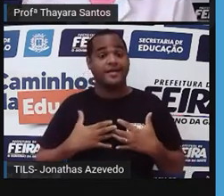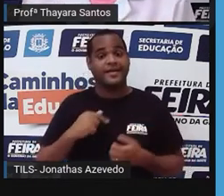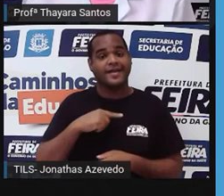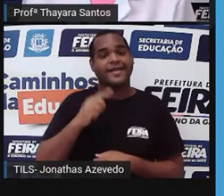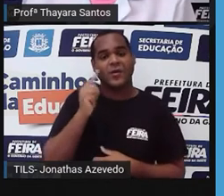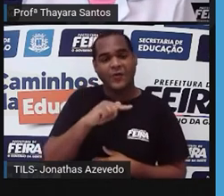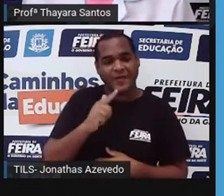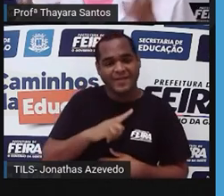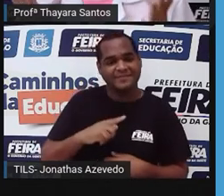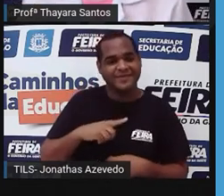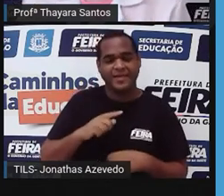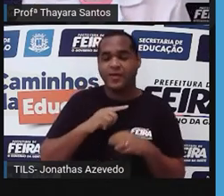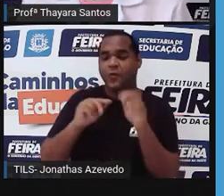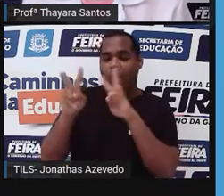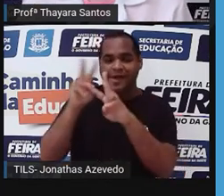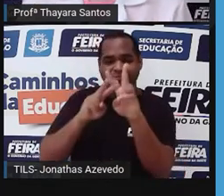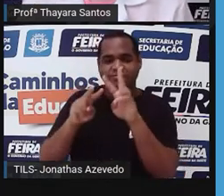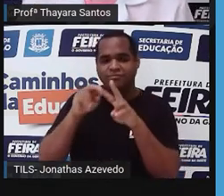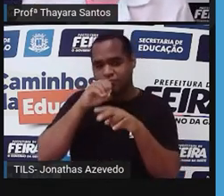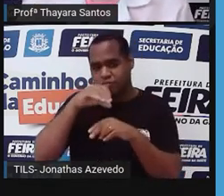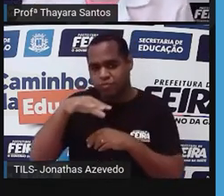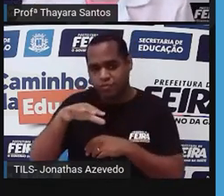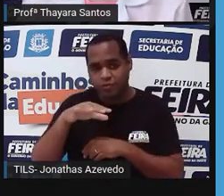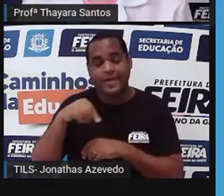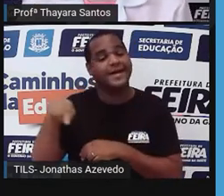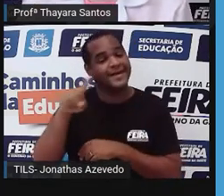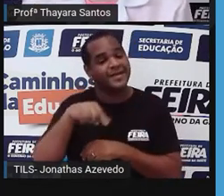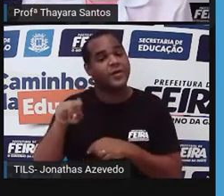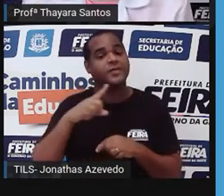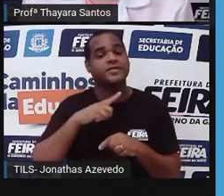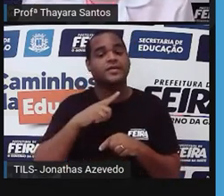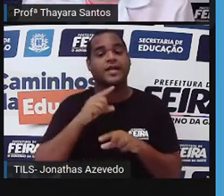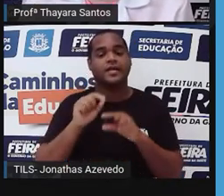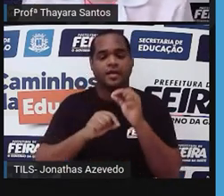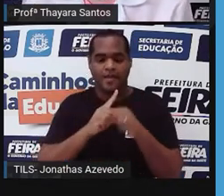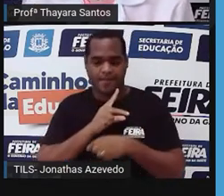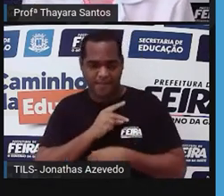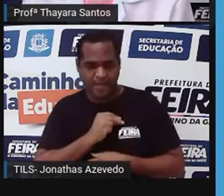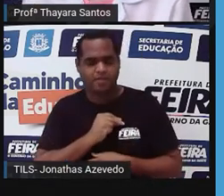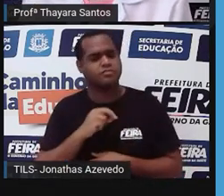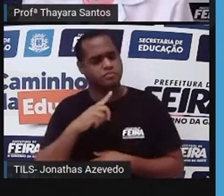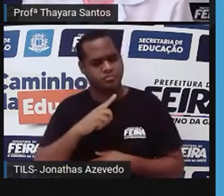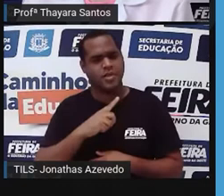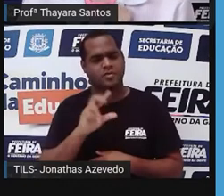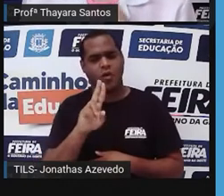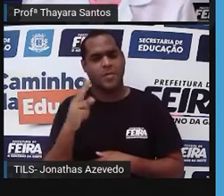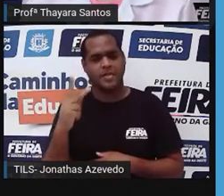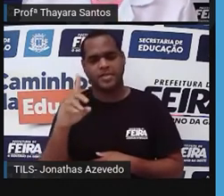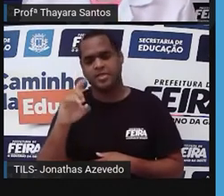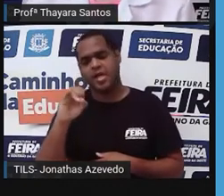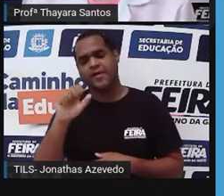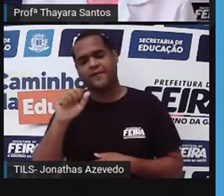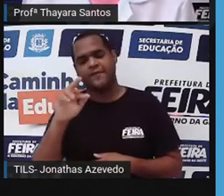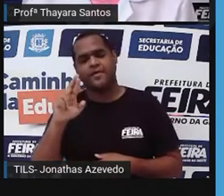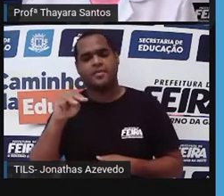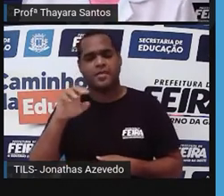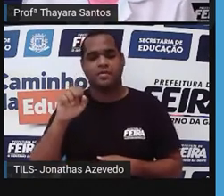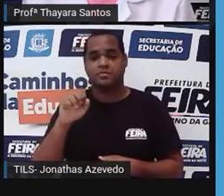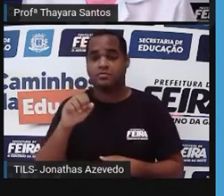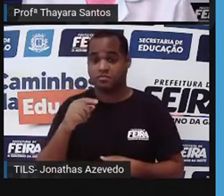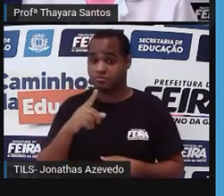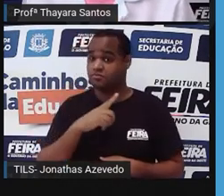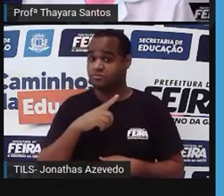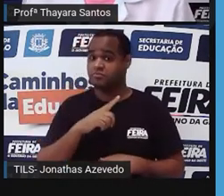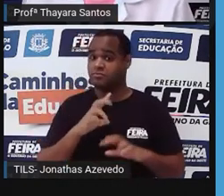esse ar para fora. Então, só nós, mamíferos, é que temos esse diafragma. Além disso, nosso pulmão é diferente das outras